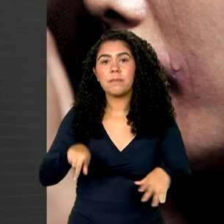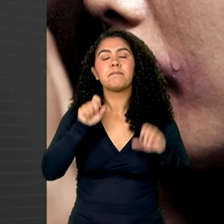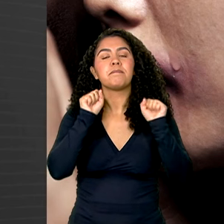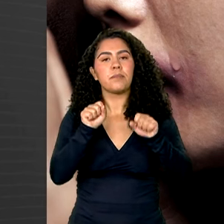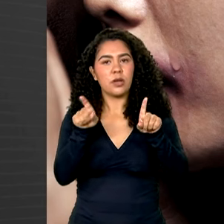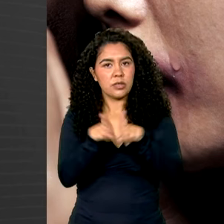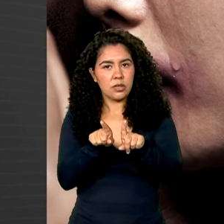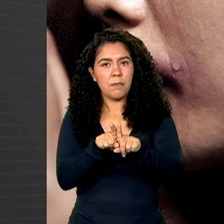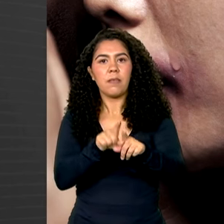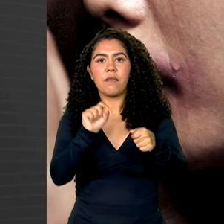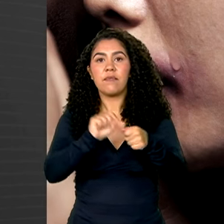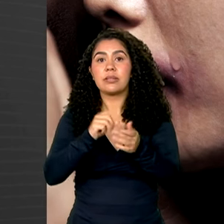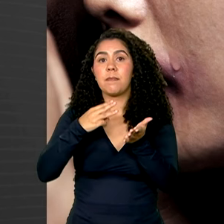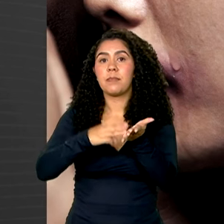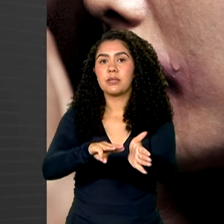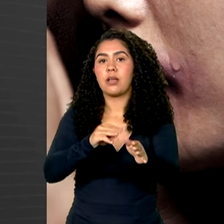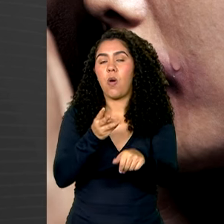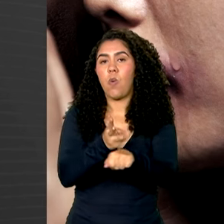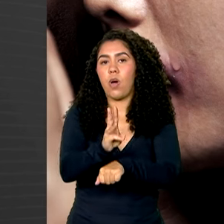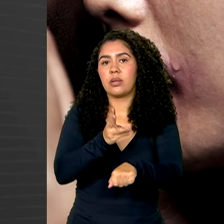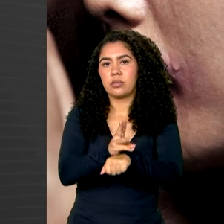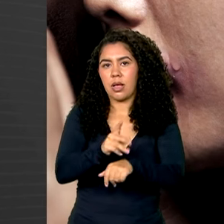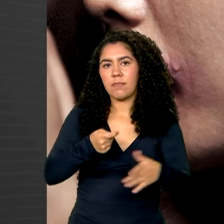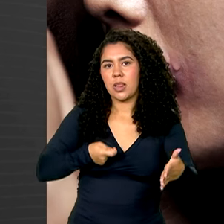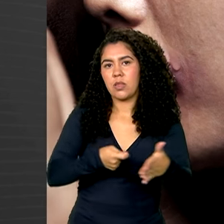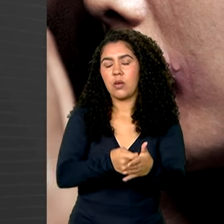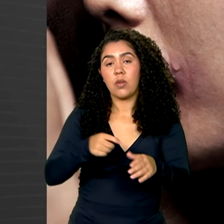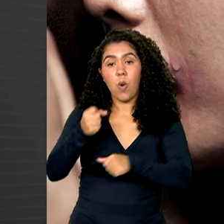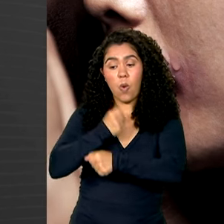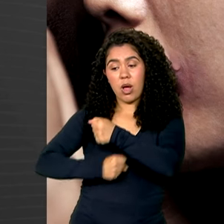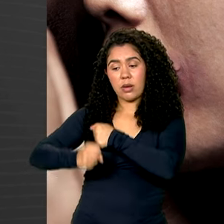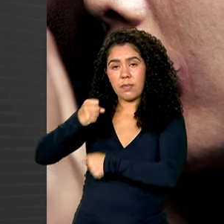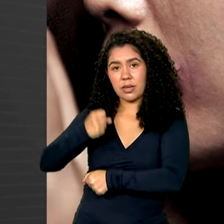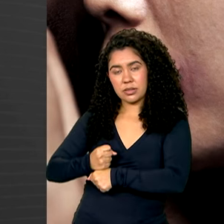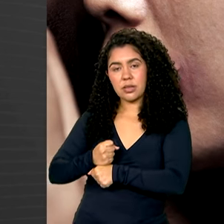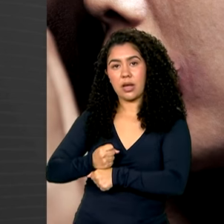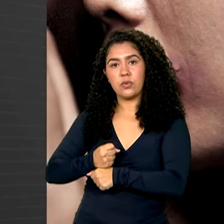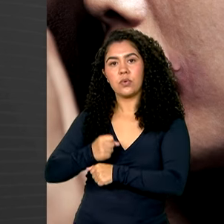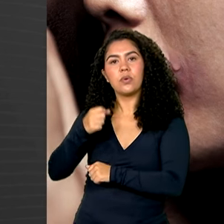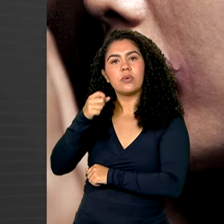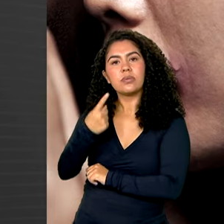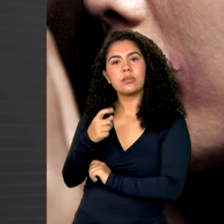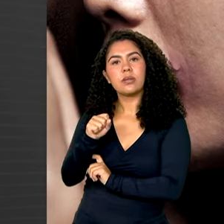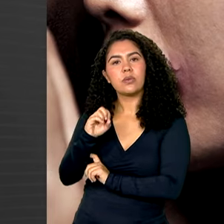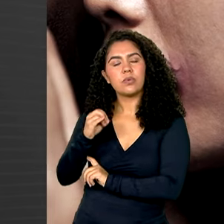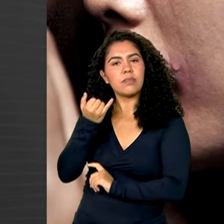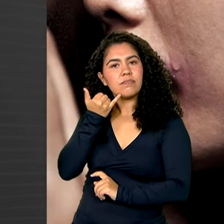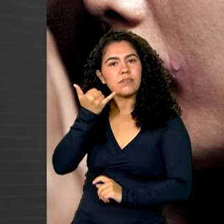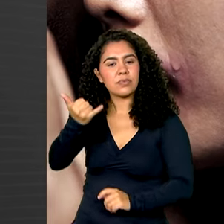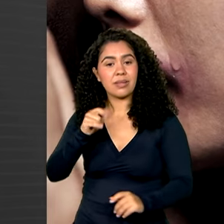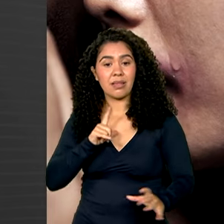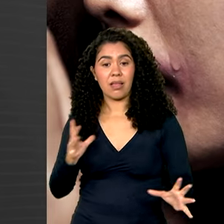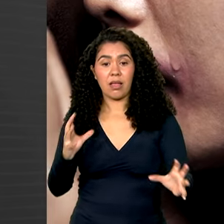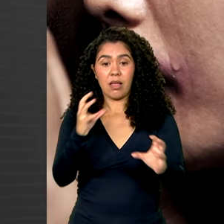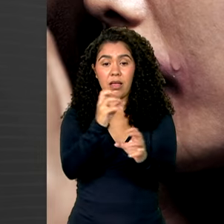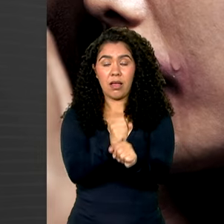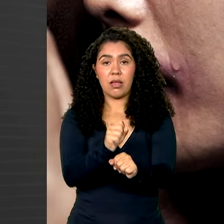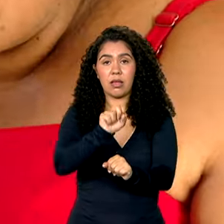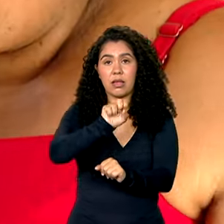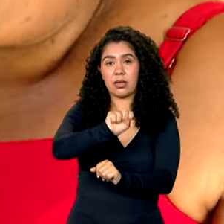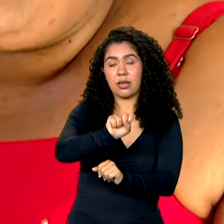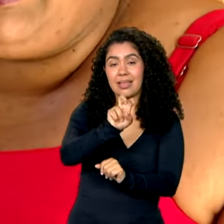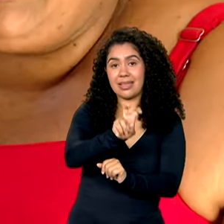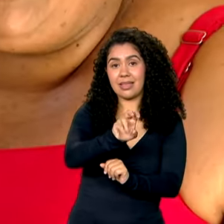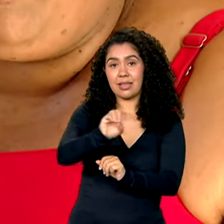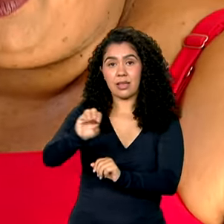feita pelo WhatsApp. No ano passado, o Ligue 180 recebeu mais de 568 mil ligações.